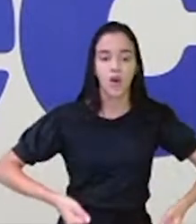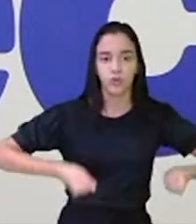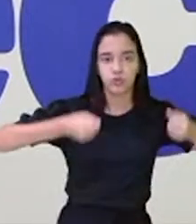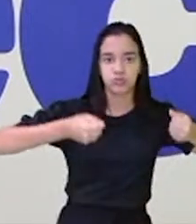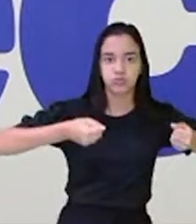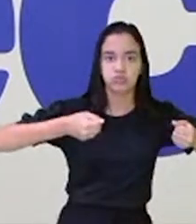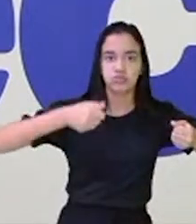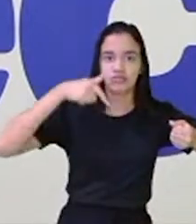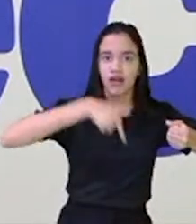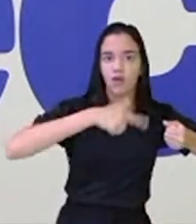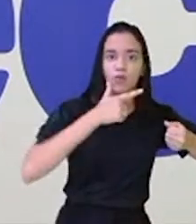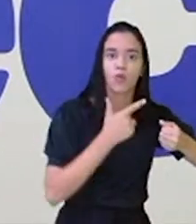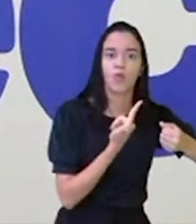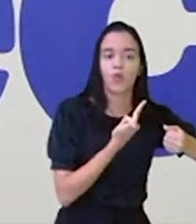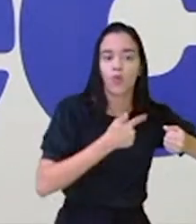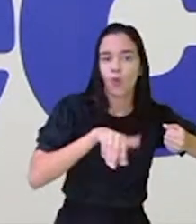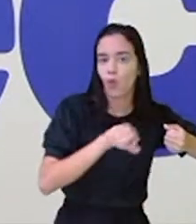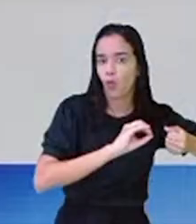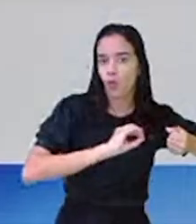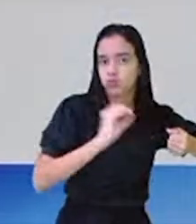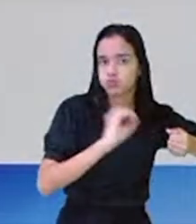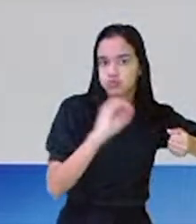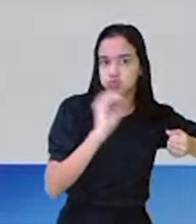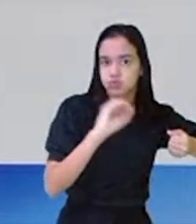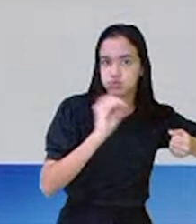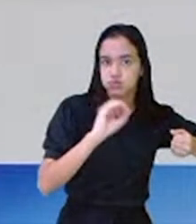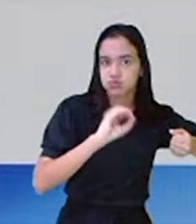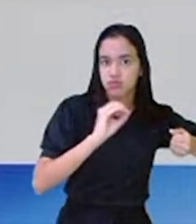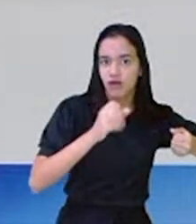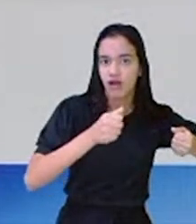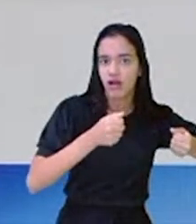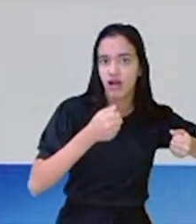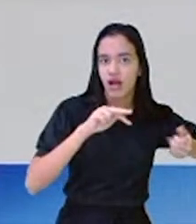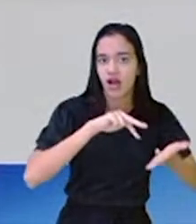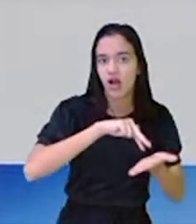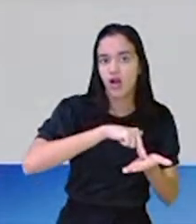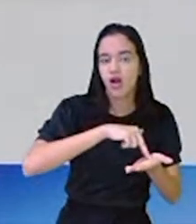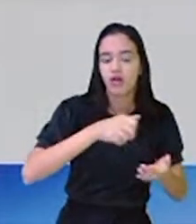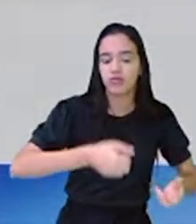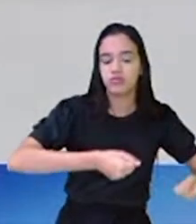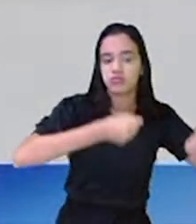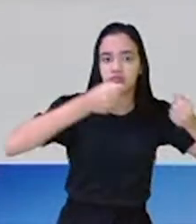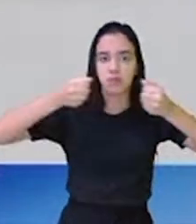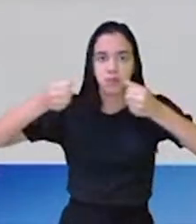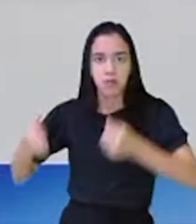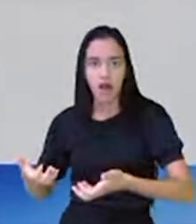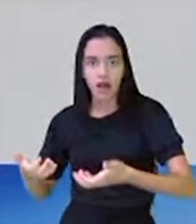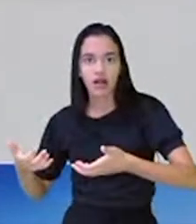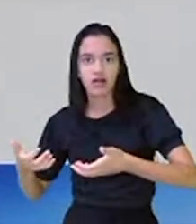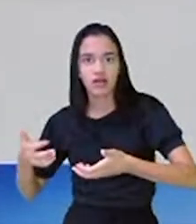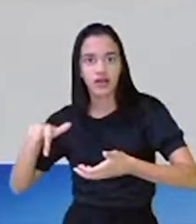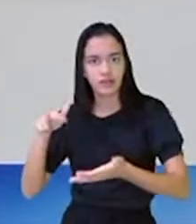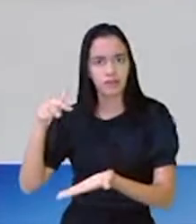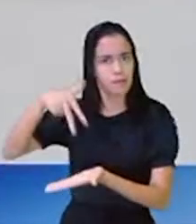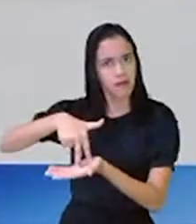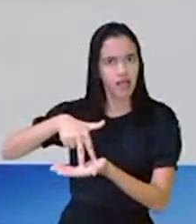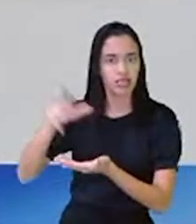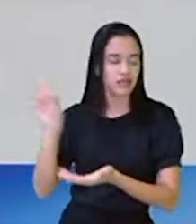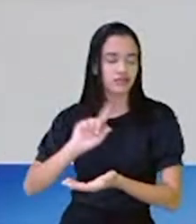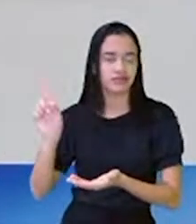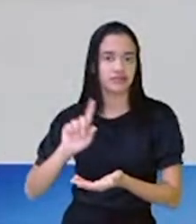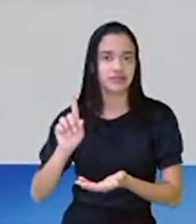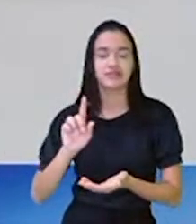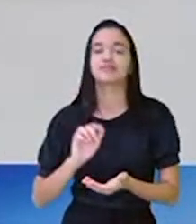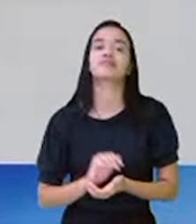cai em pé. Eita, Ana, eu acho que você lembrou de uma certa professora quando você pensou